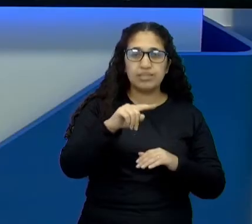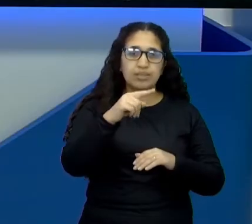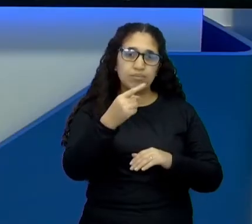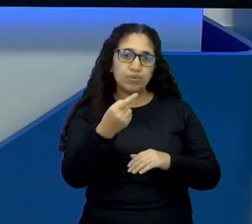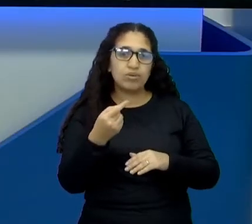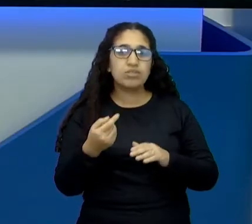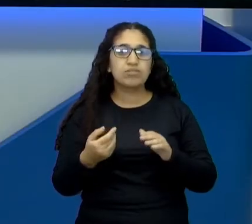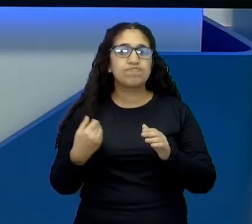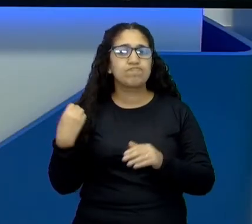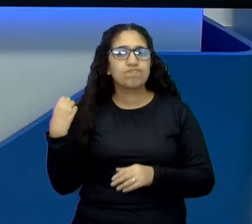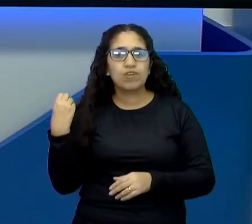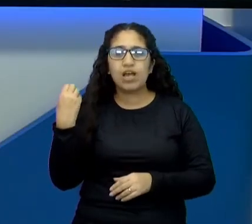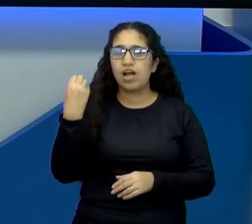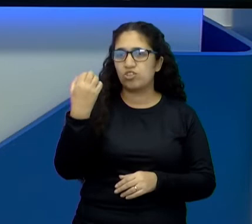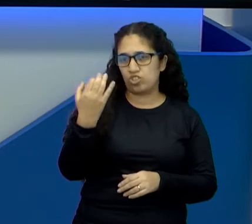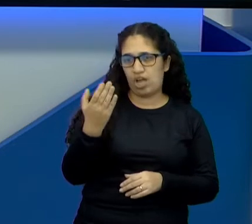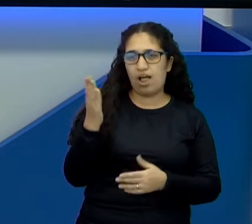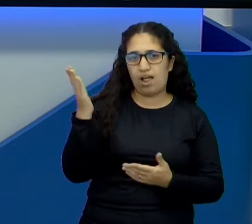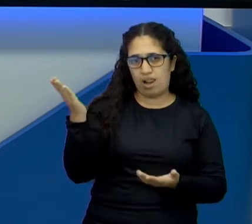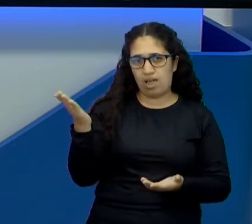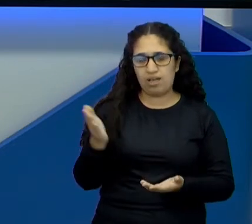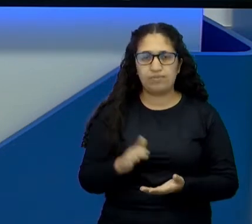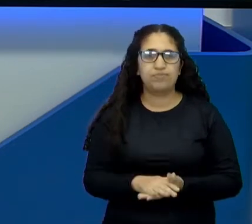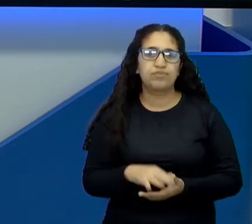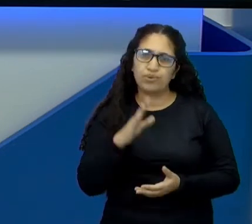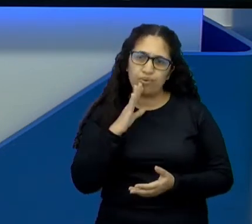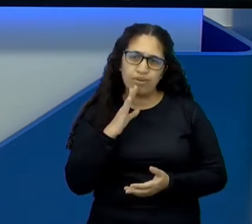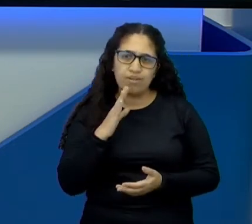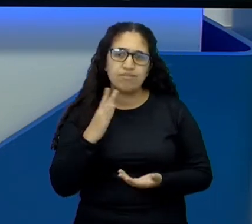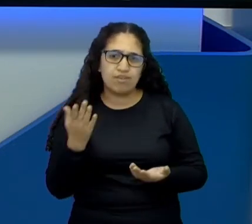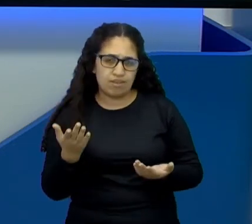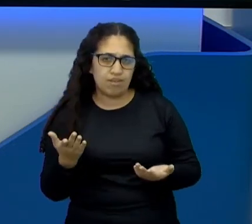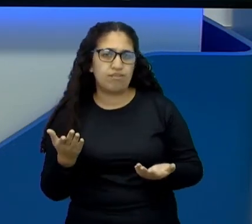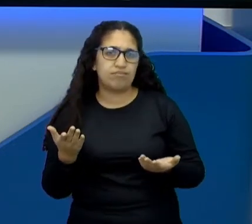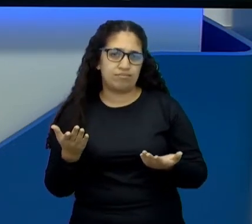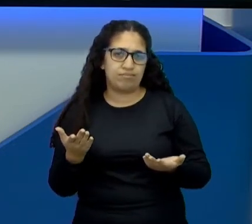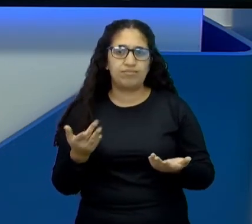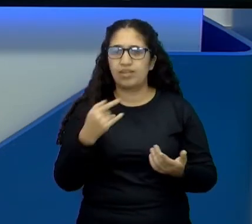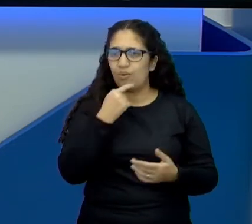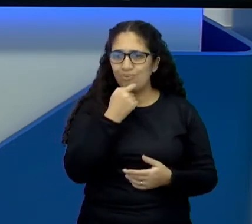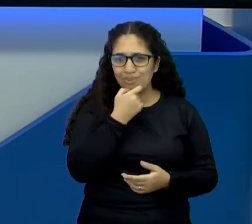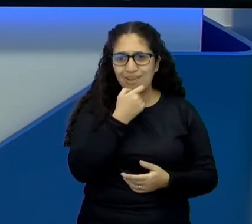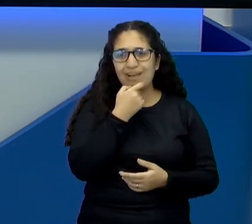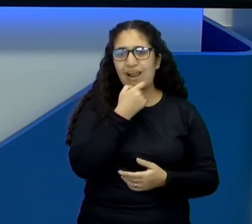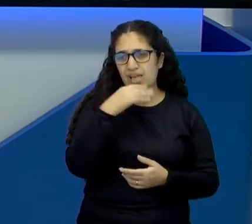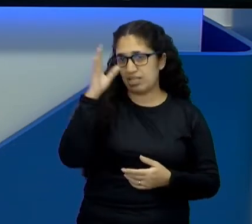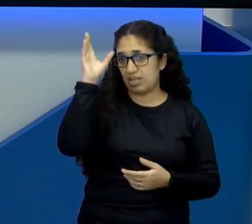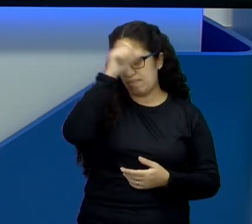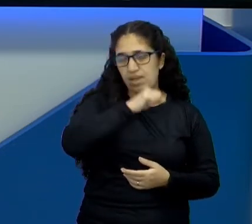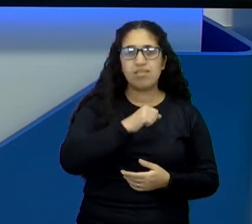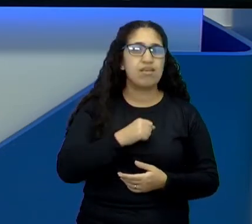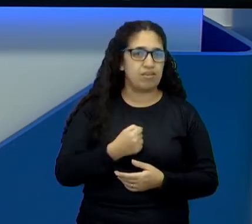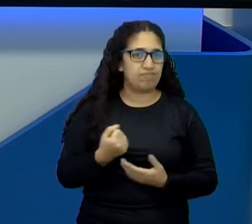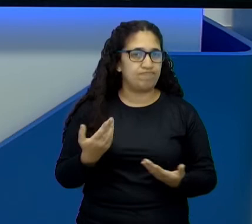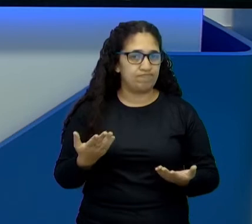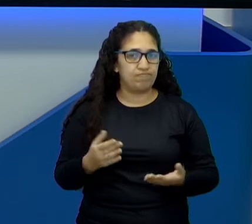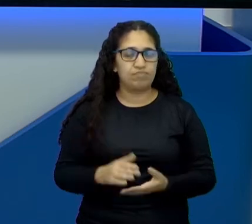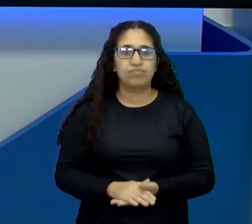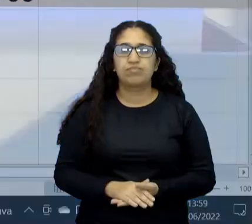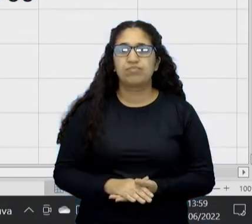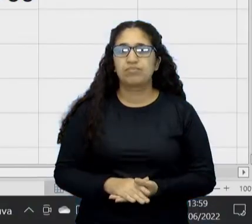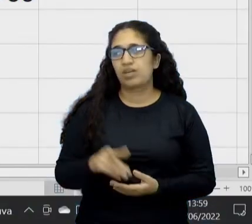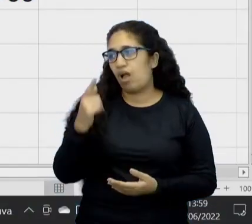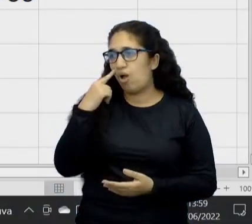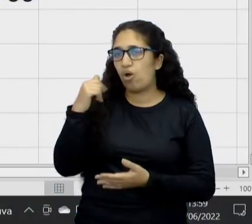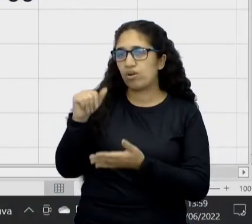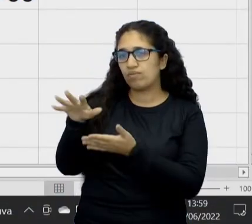Sim. Ela queria porque chega de não passar nas coisas porque não sabe o inglês. E ela queria saber esse inglês aí. Então vamos pegar aqui, eu vou